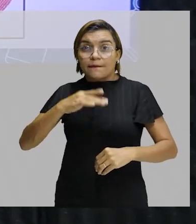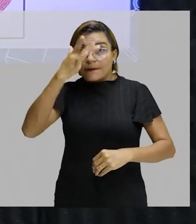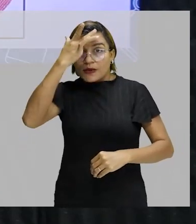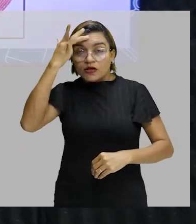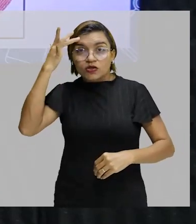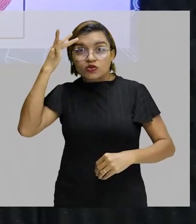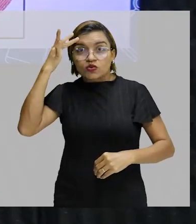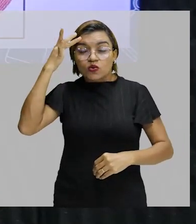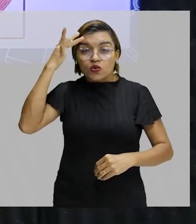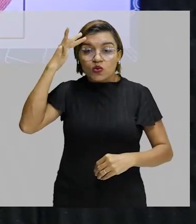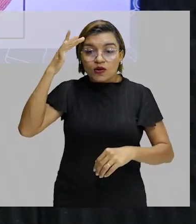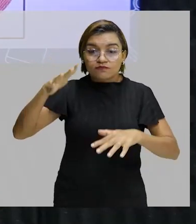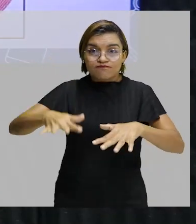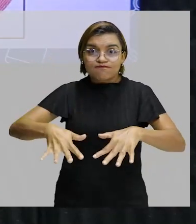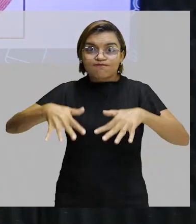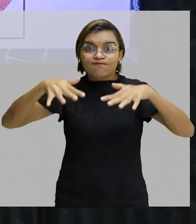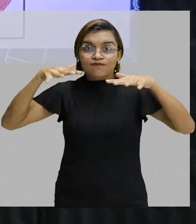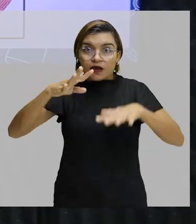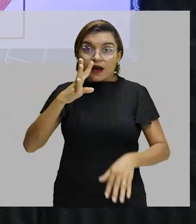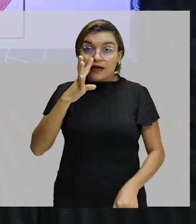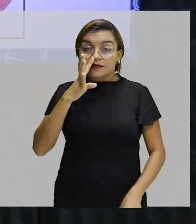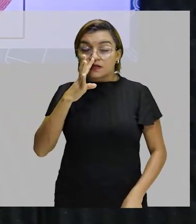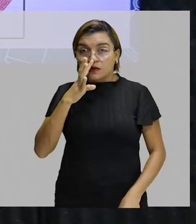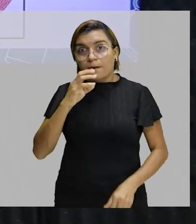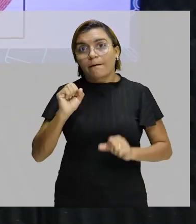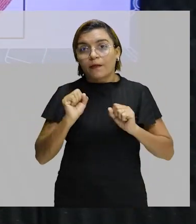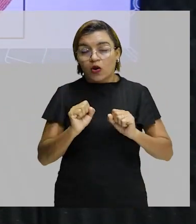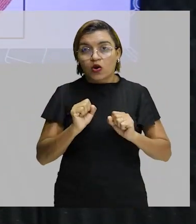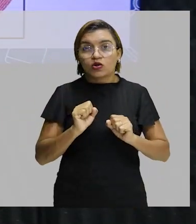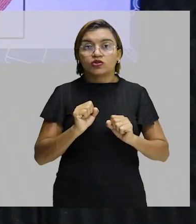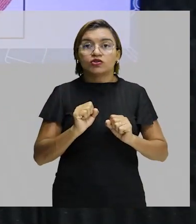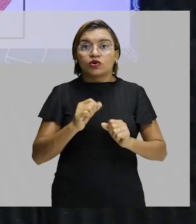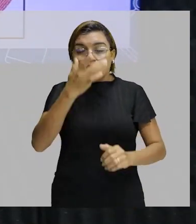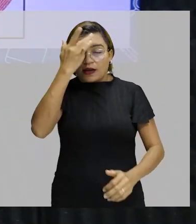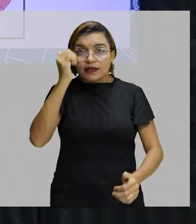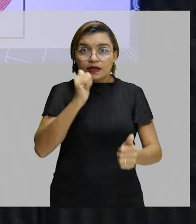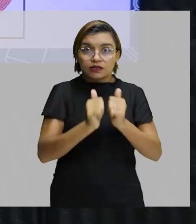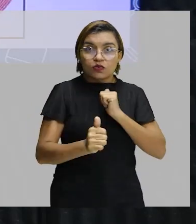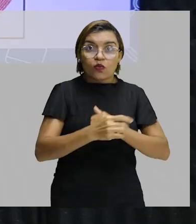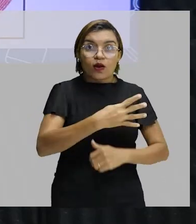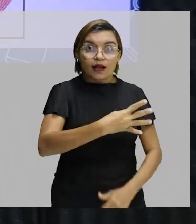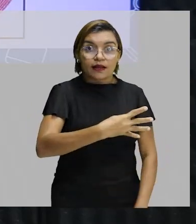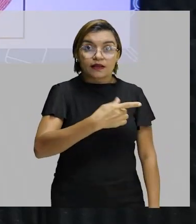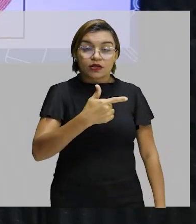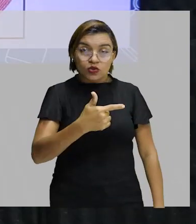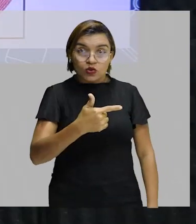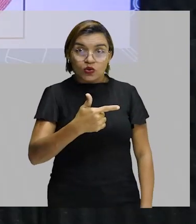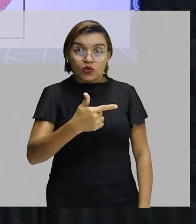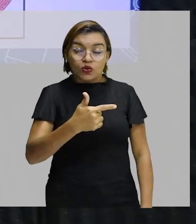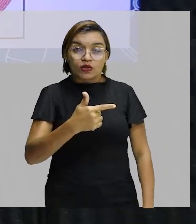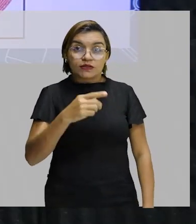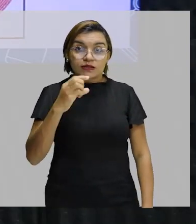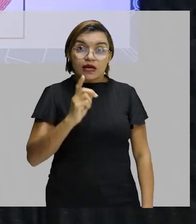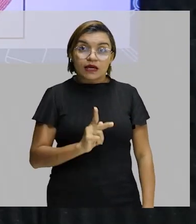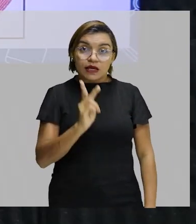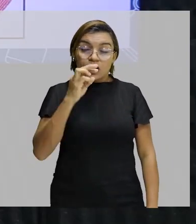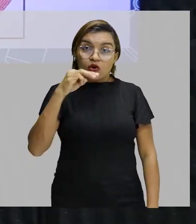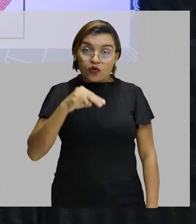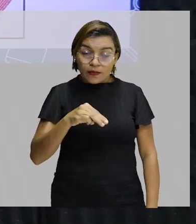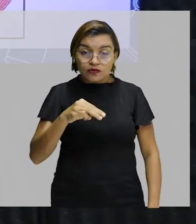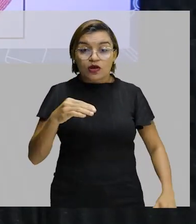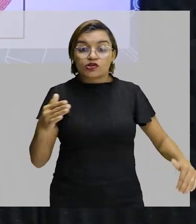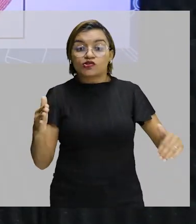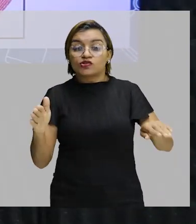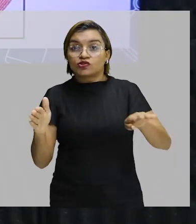O atleta, após correr a distância de 42 quilômetros, ele vai ser ovacionado pela torcida aqui e estar ali